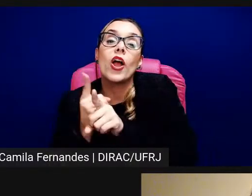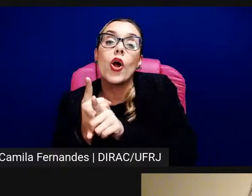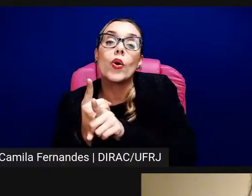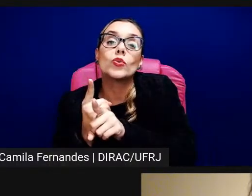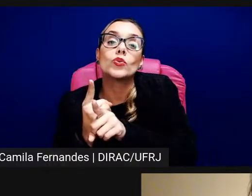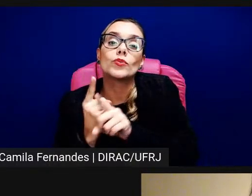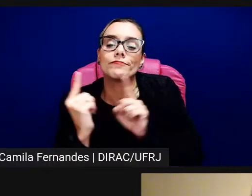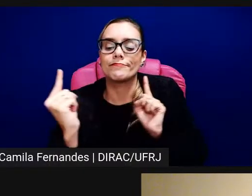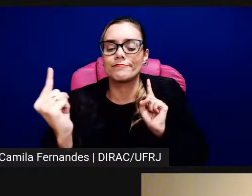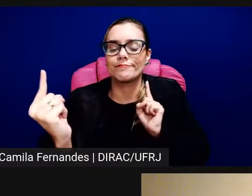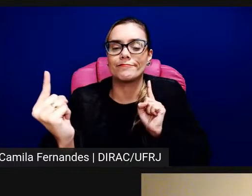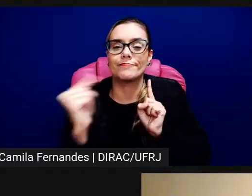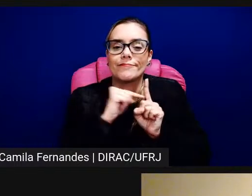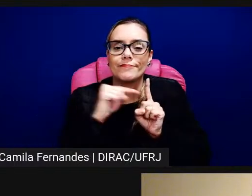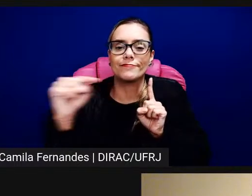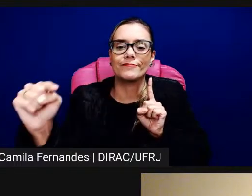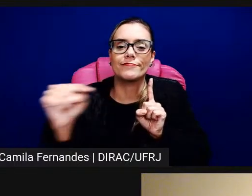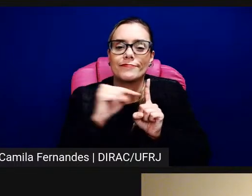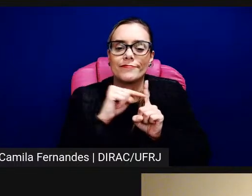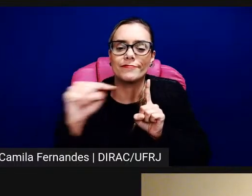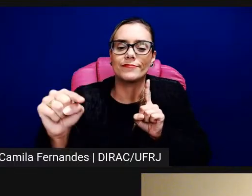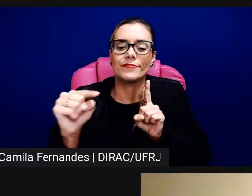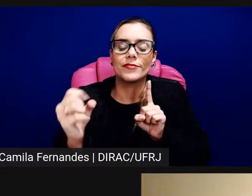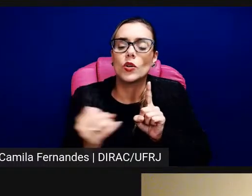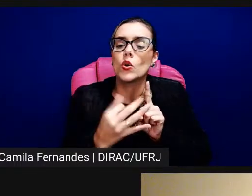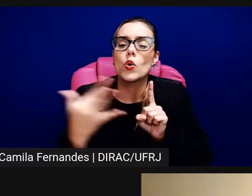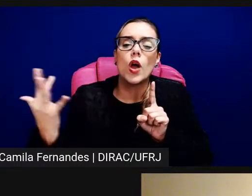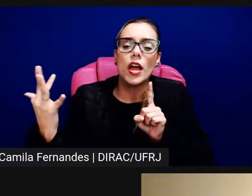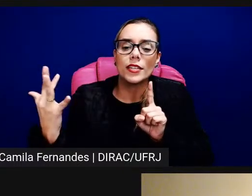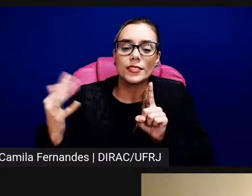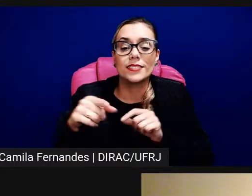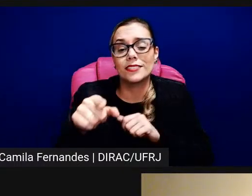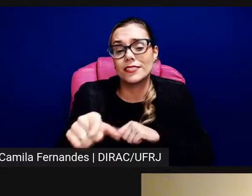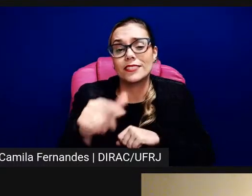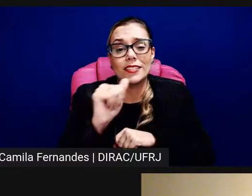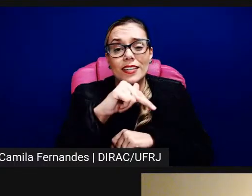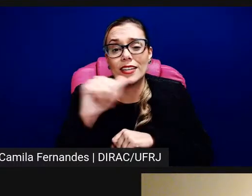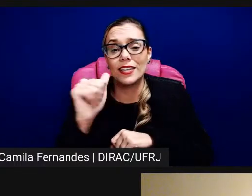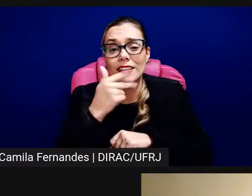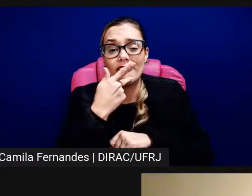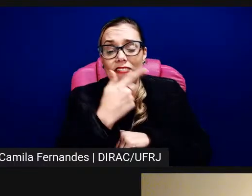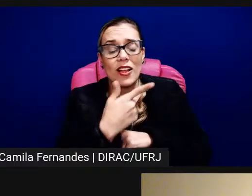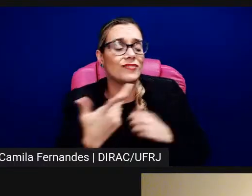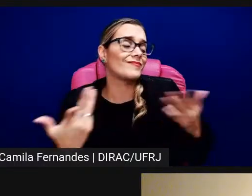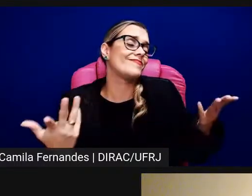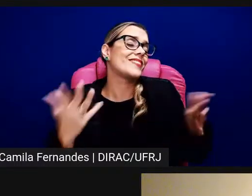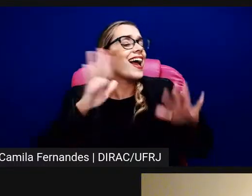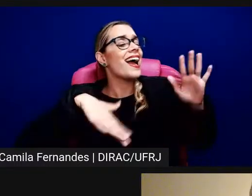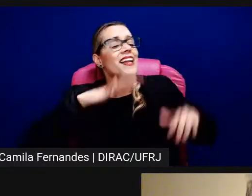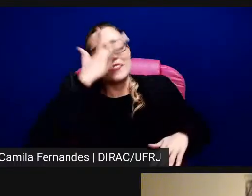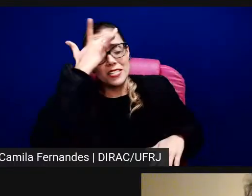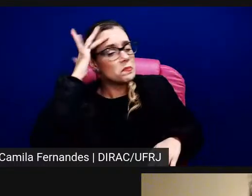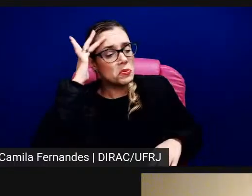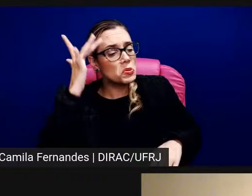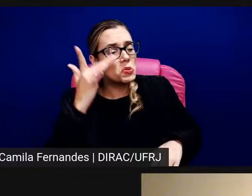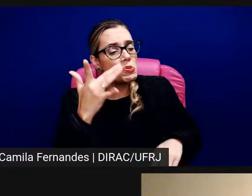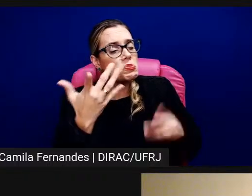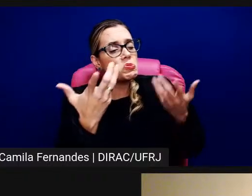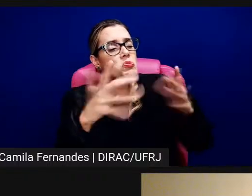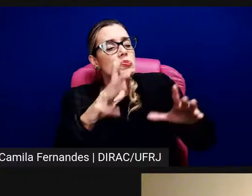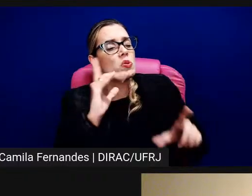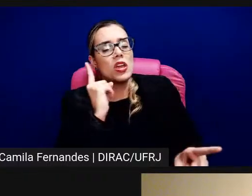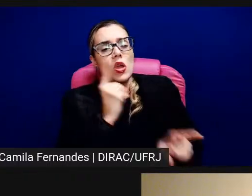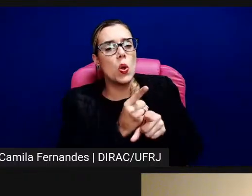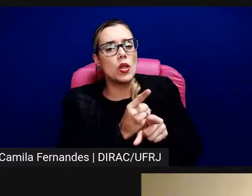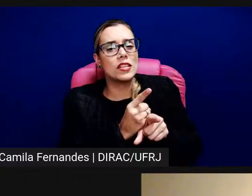Depende muito. Foi muito variada. pessoas que, na verdade, não queriam nem encontrar, assim, isso, tinham pessoas que queriam ficar falando no WhatsApp e aí, alguma hora,